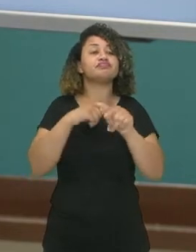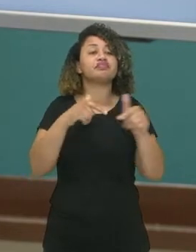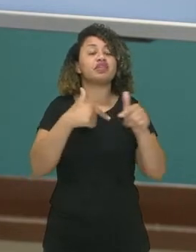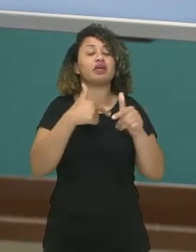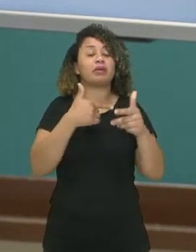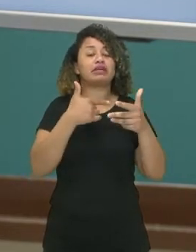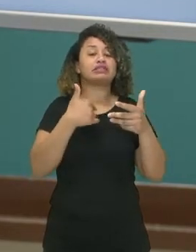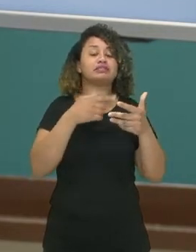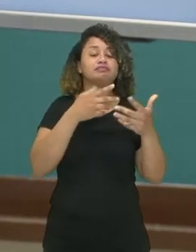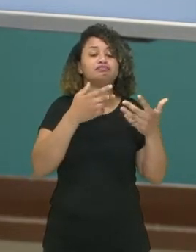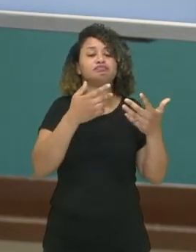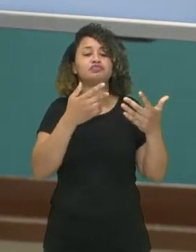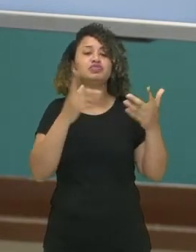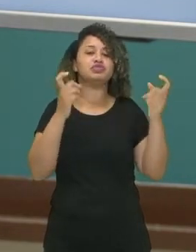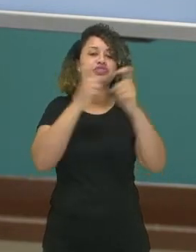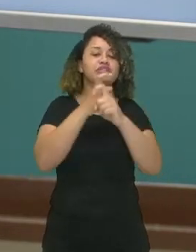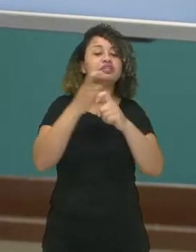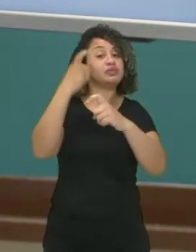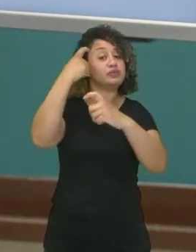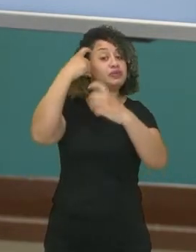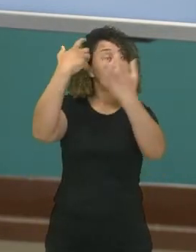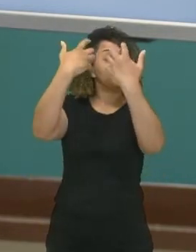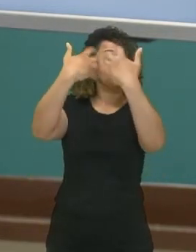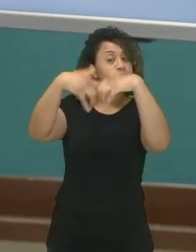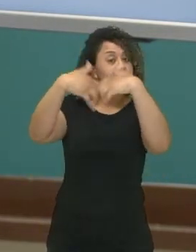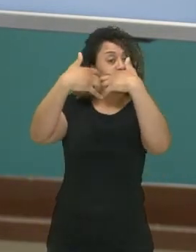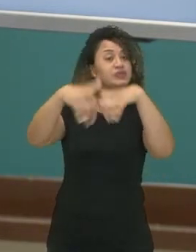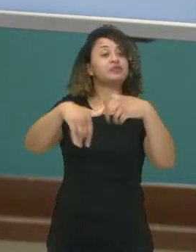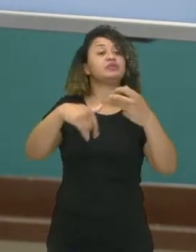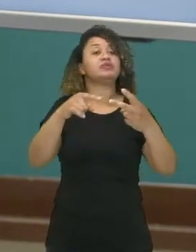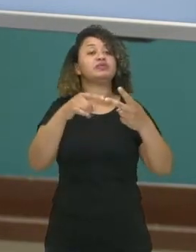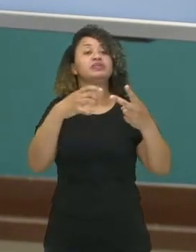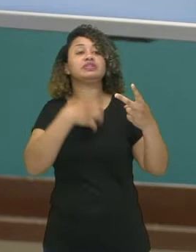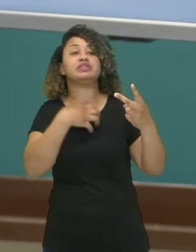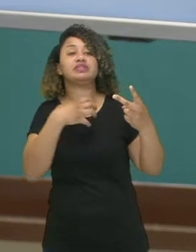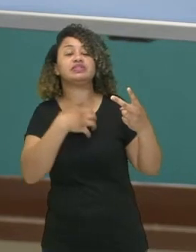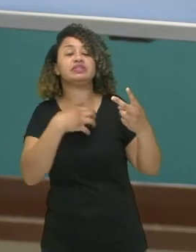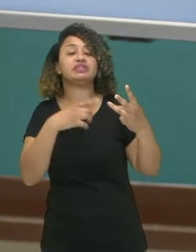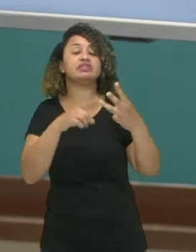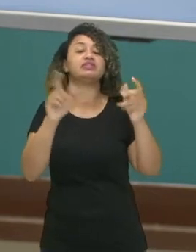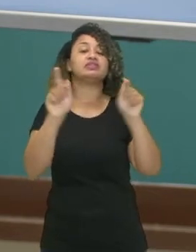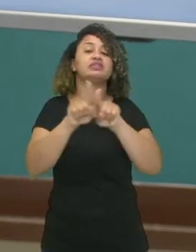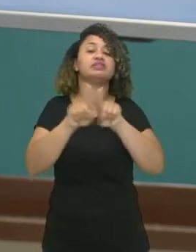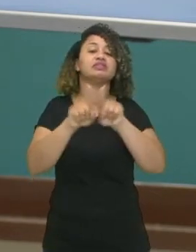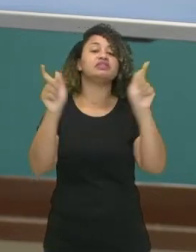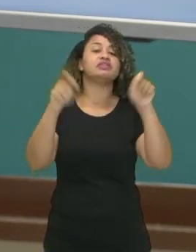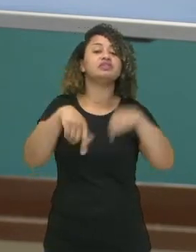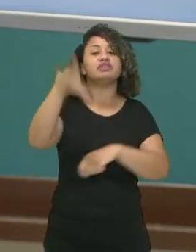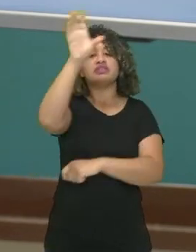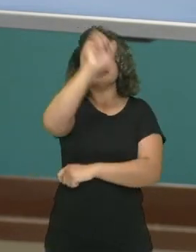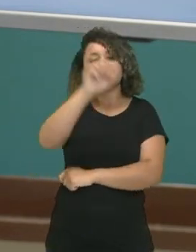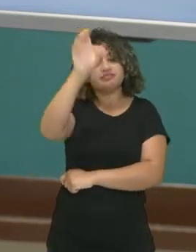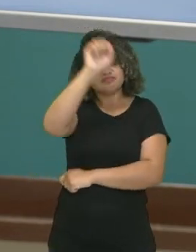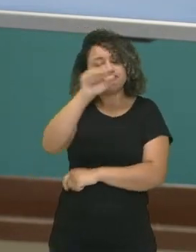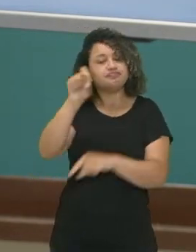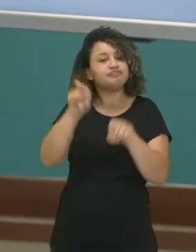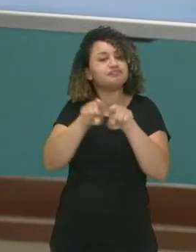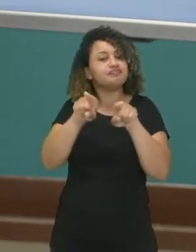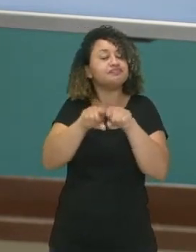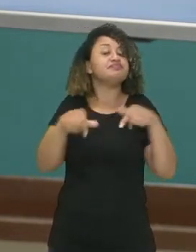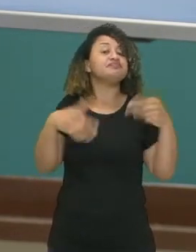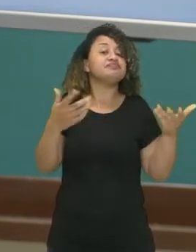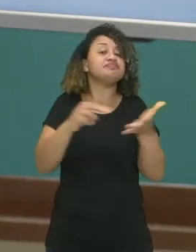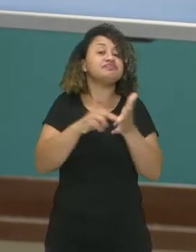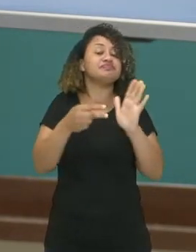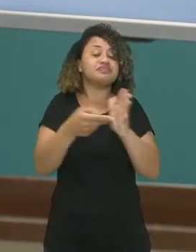mais complexas, como os seus pensamentos, os seus sentimentos e a capacidade de aprendizado. Ou seja,